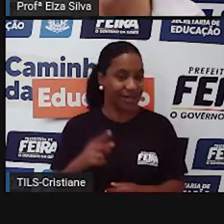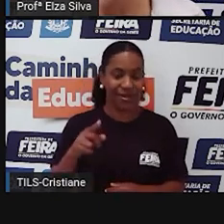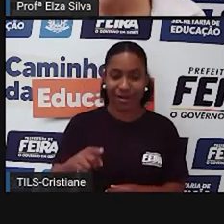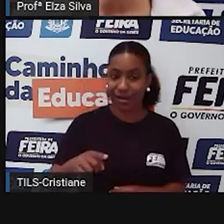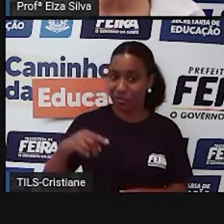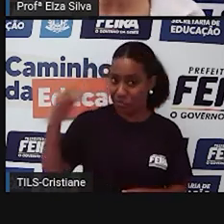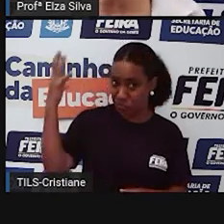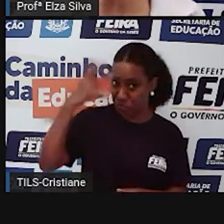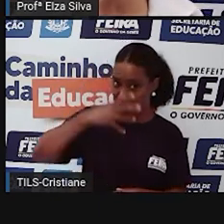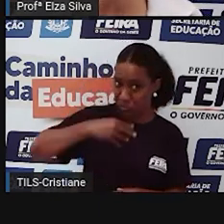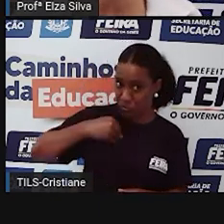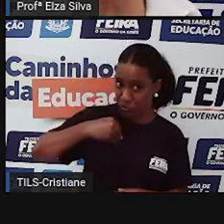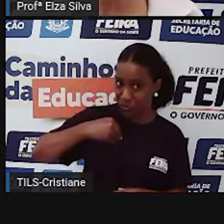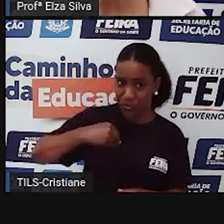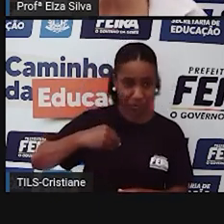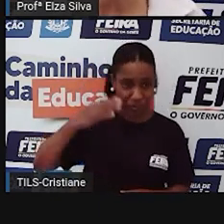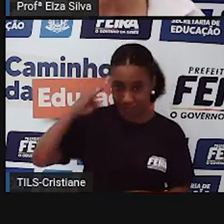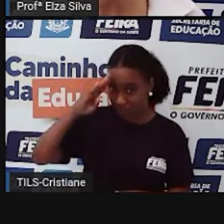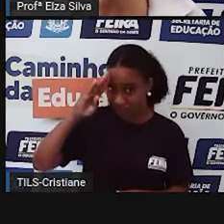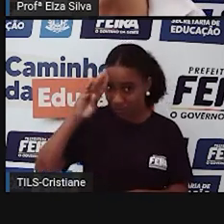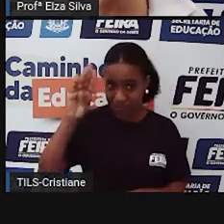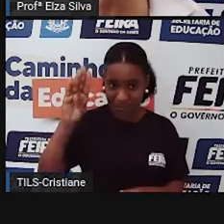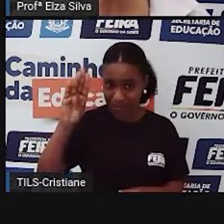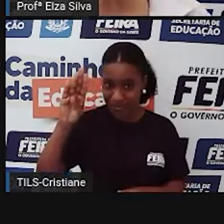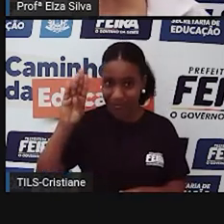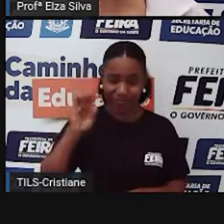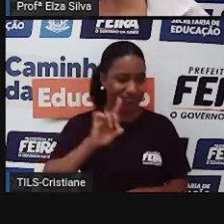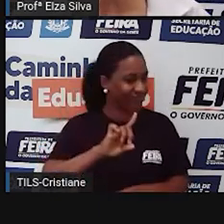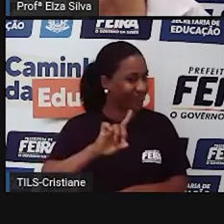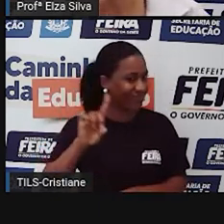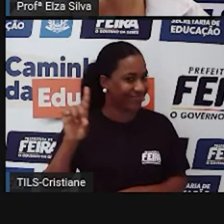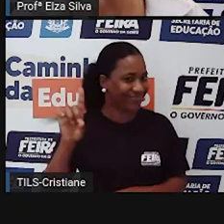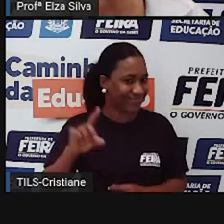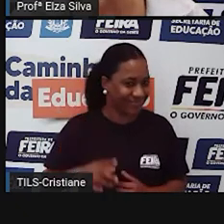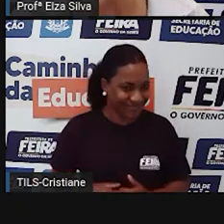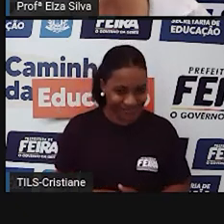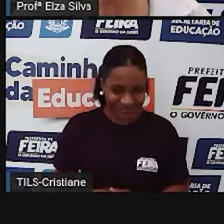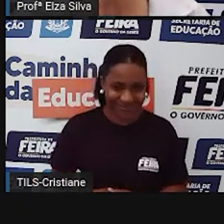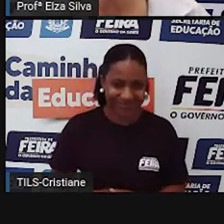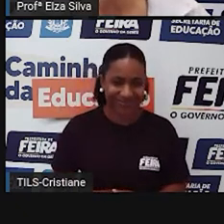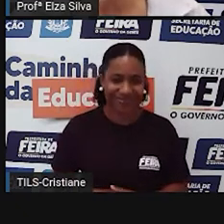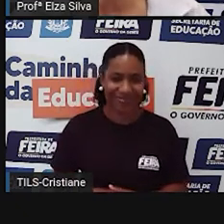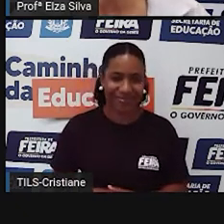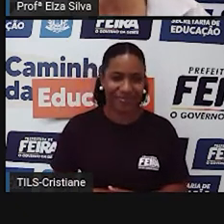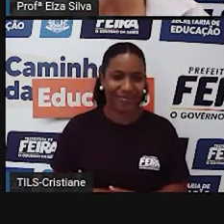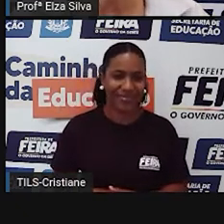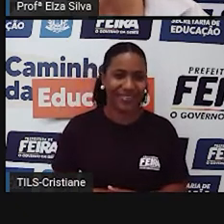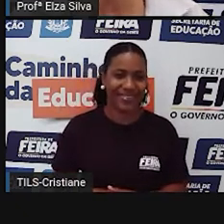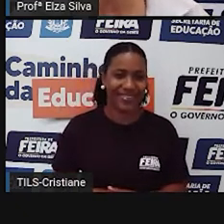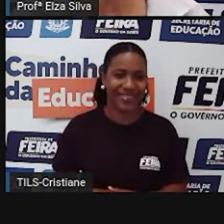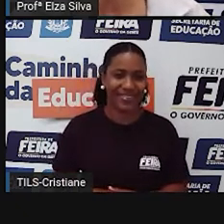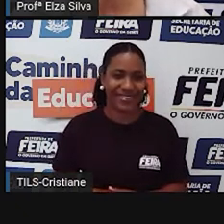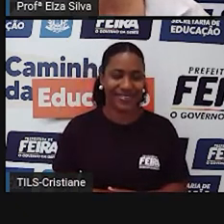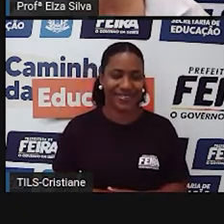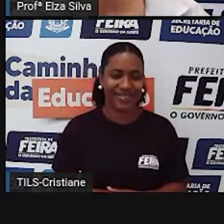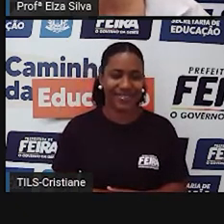mesa, the last one, agora o último, letra A, L,